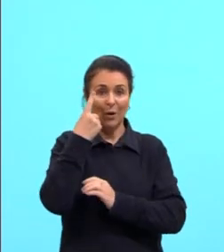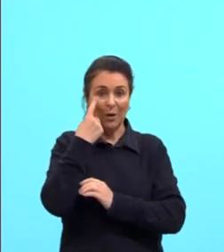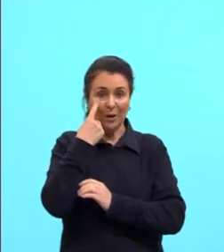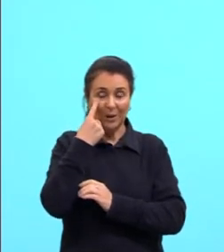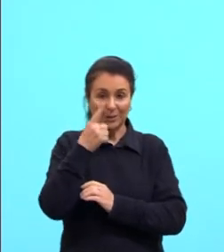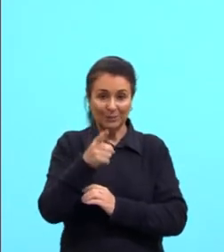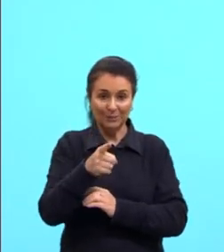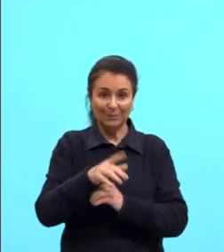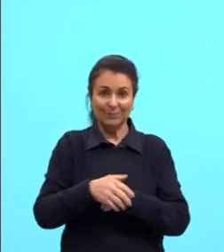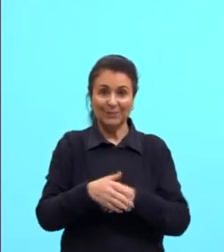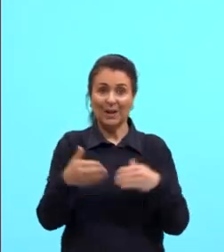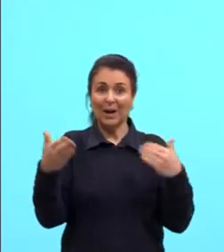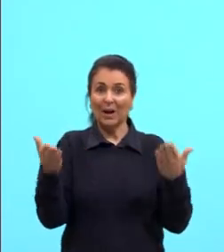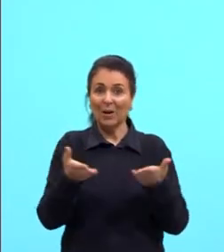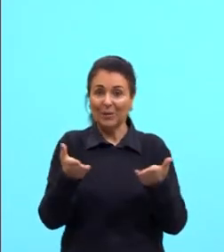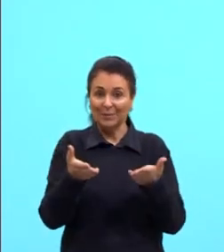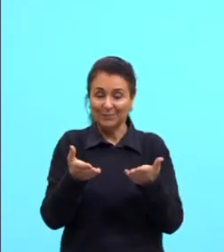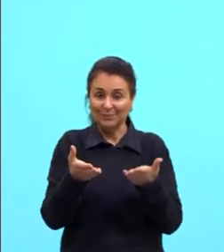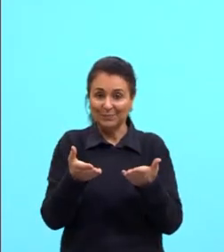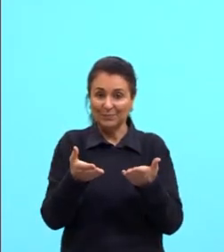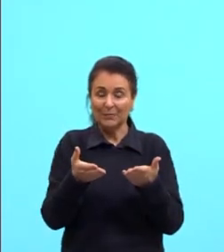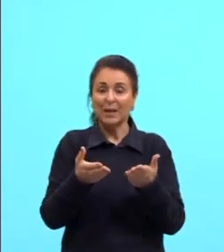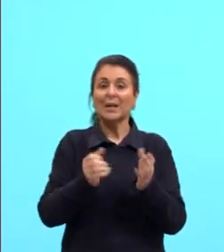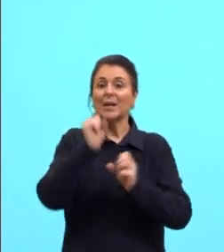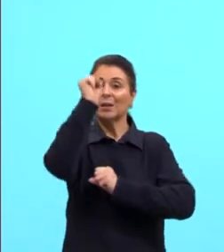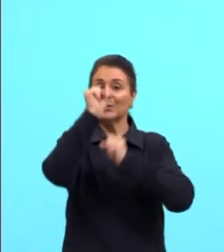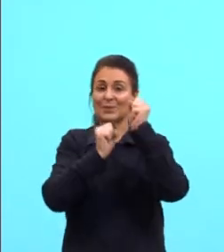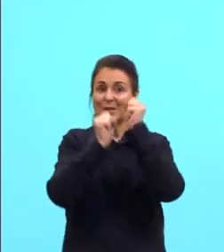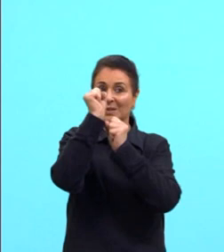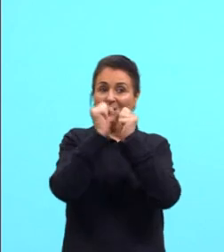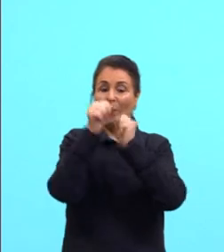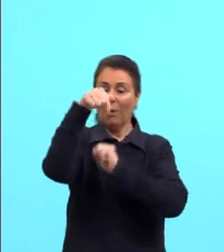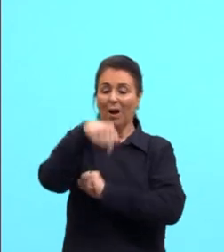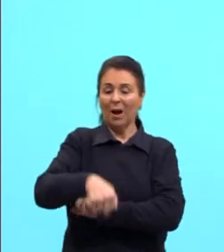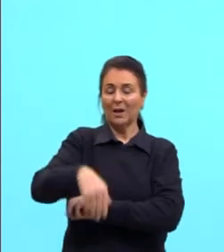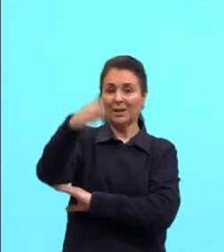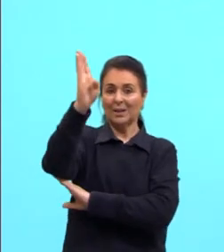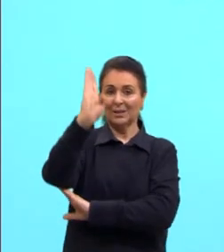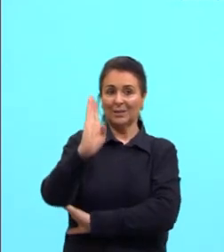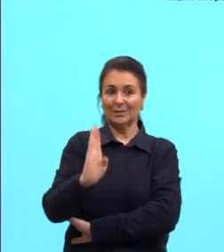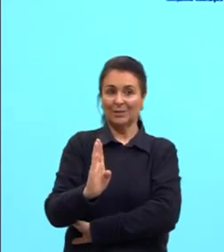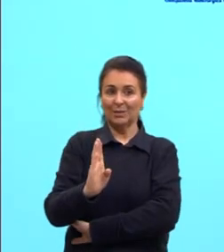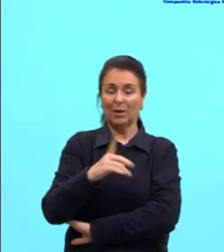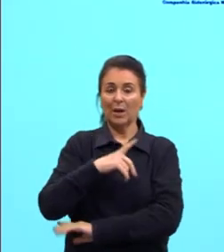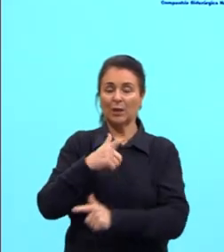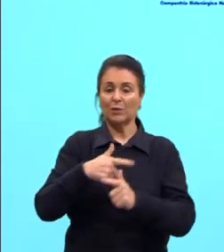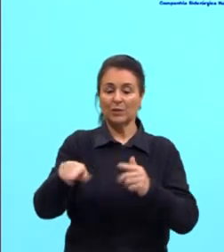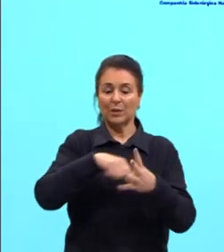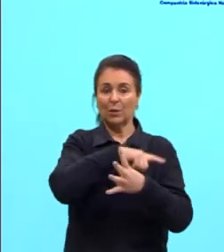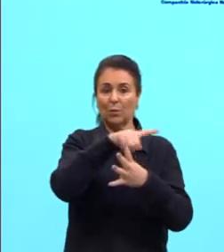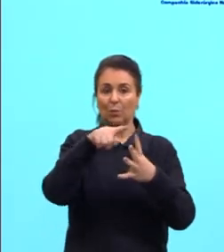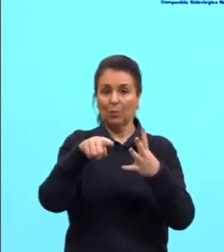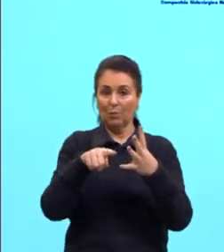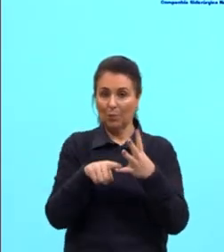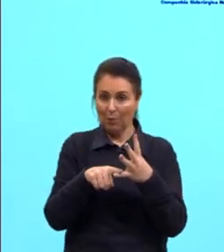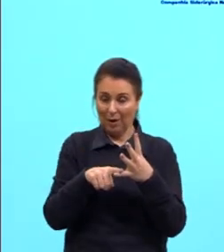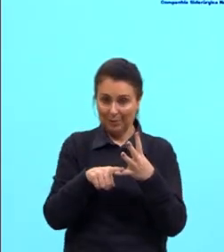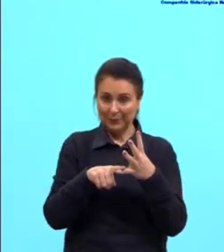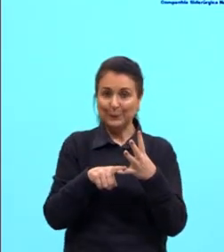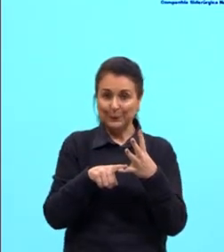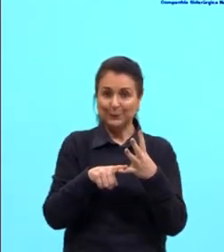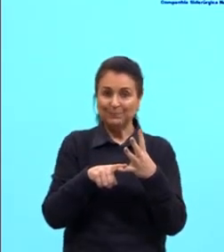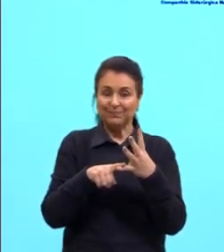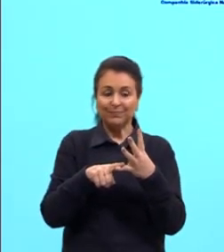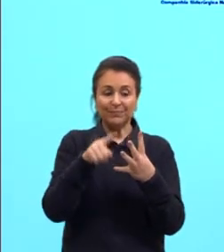Pum, olha lá, industrialização brasileira. A industrialização brasileira é dividida em quatro grandes partes.